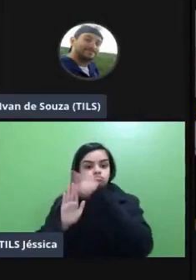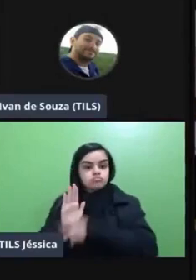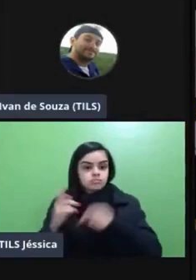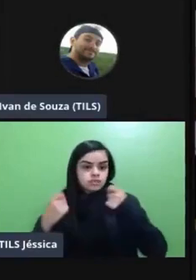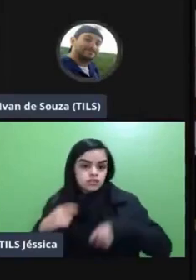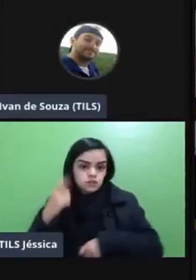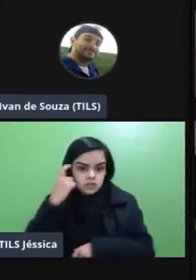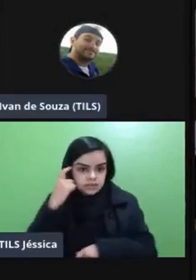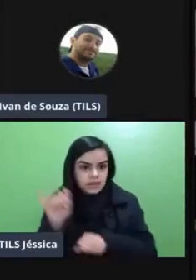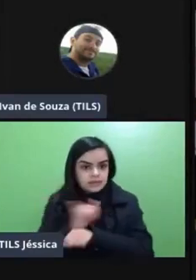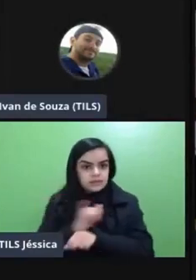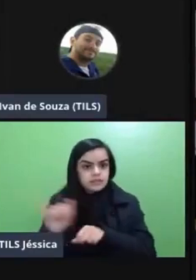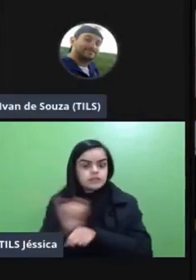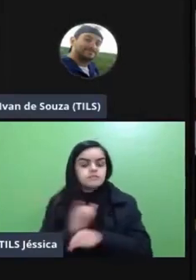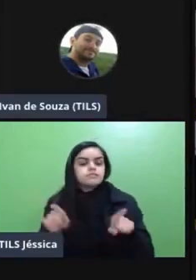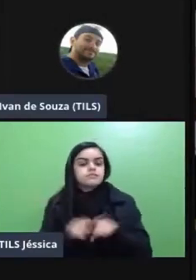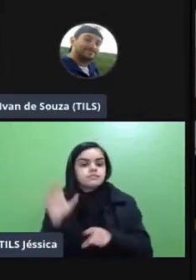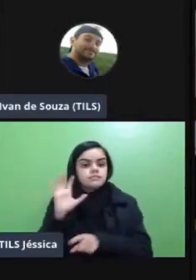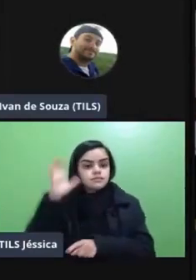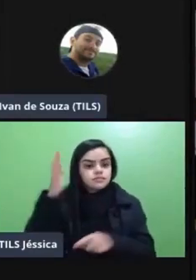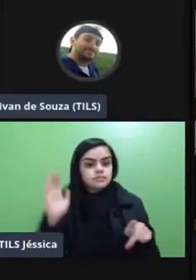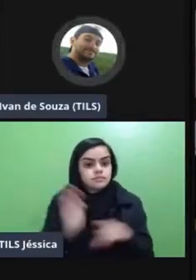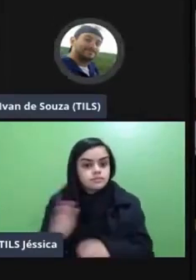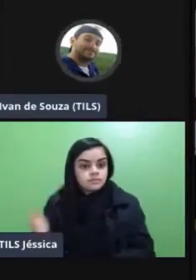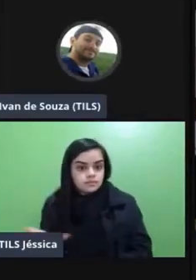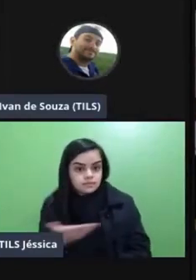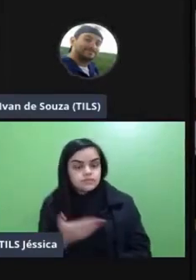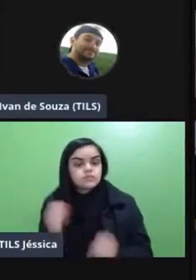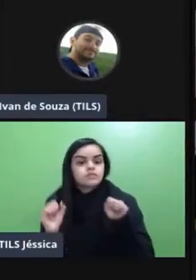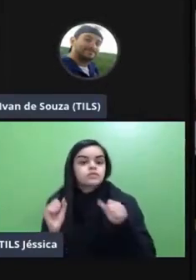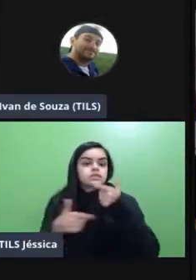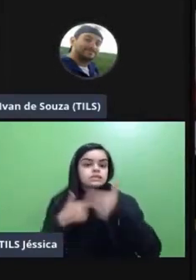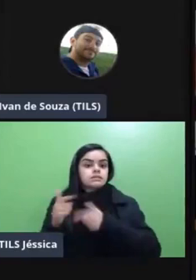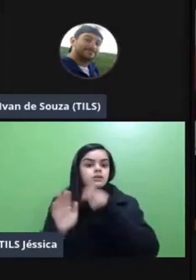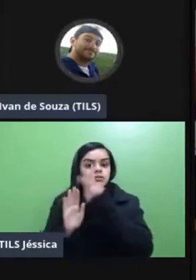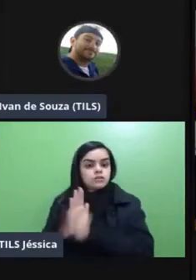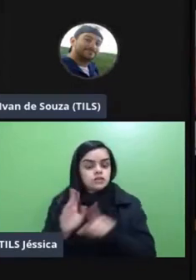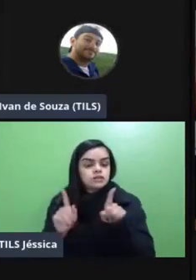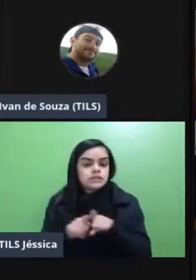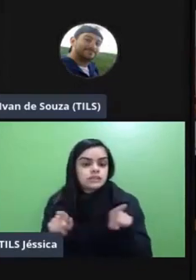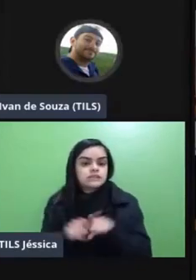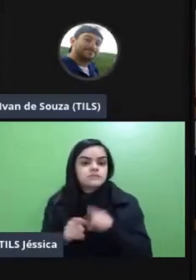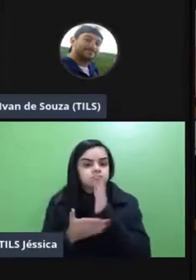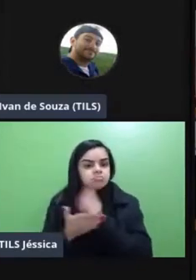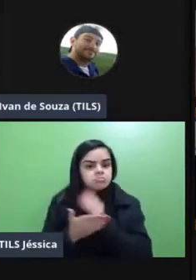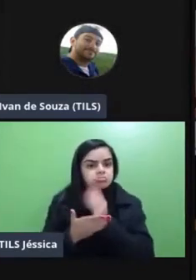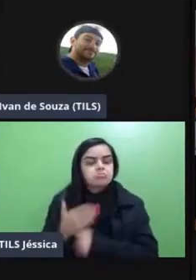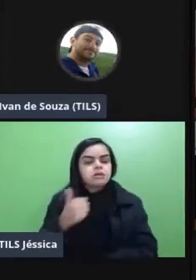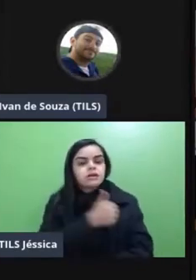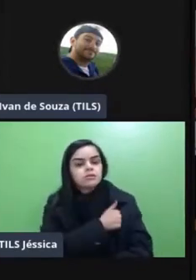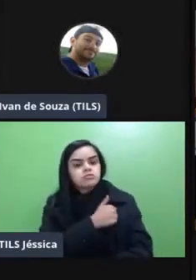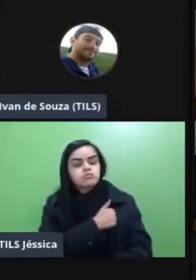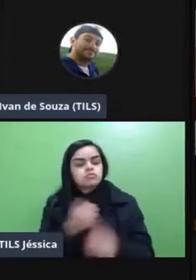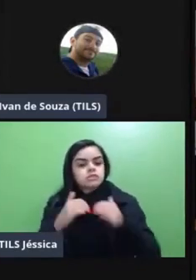pensar estratégias de solução para esse problema eu posso trabalhar por projetos dividindo meus meus estudantes em